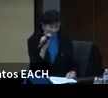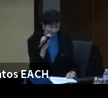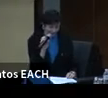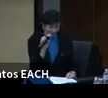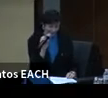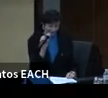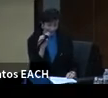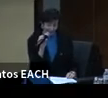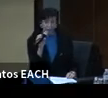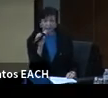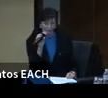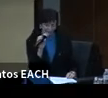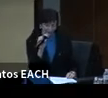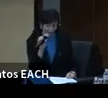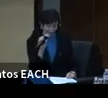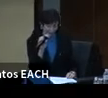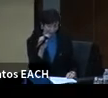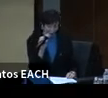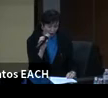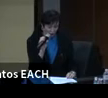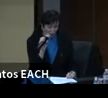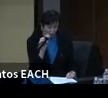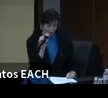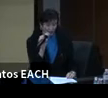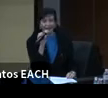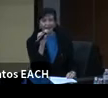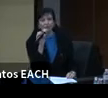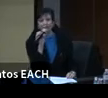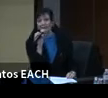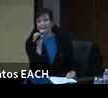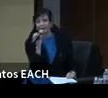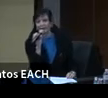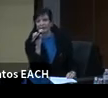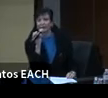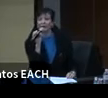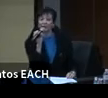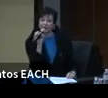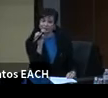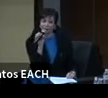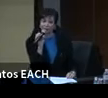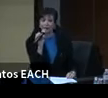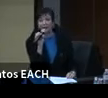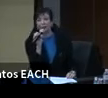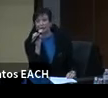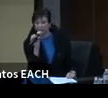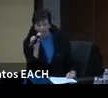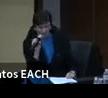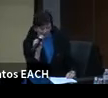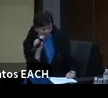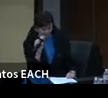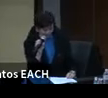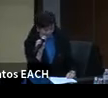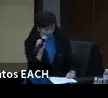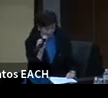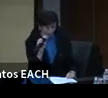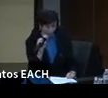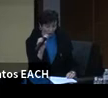artesanatos, tocar um instrumento musical, longe do que é o sedentarismo físico e ou mental.